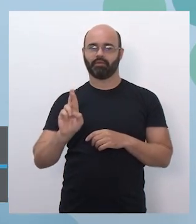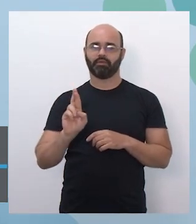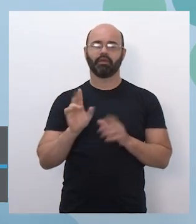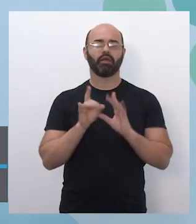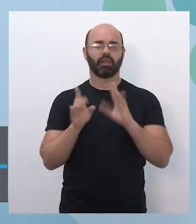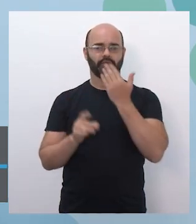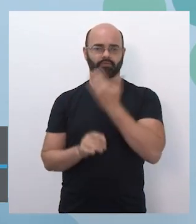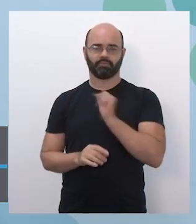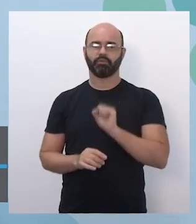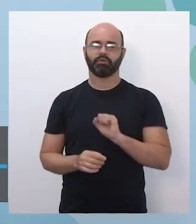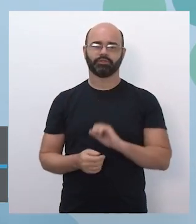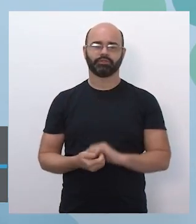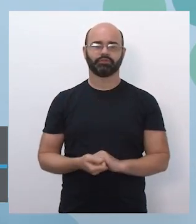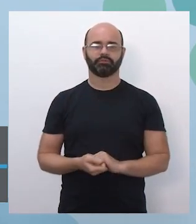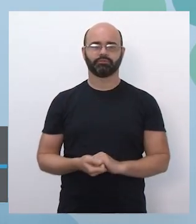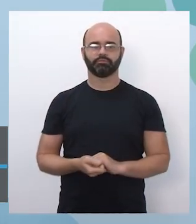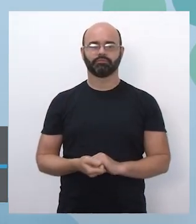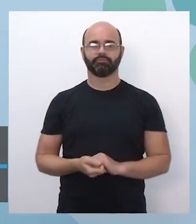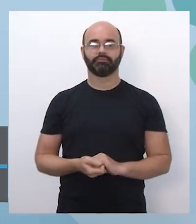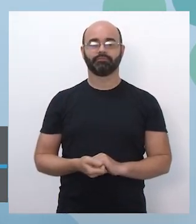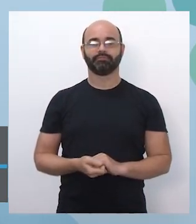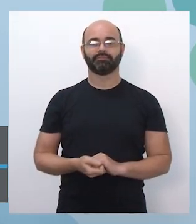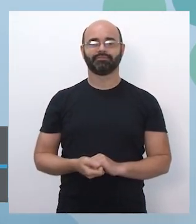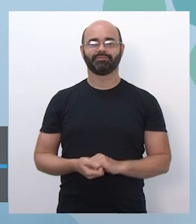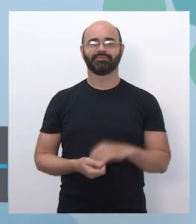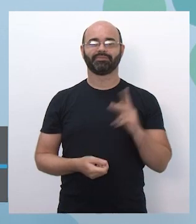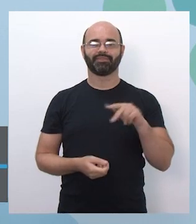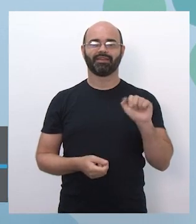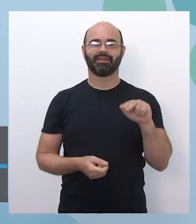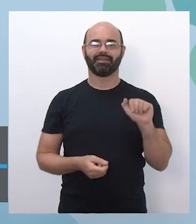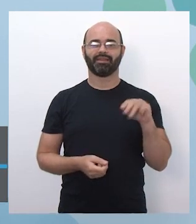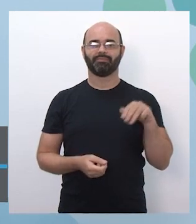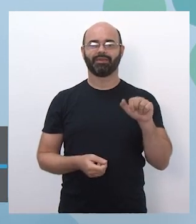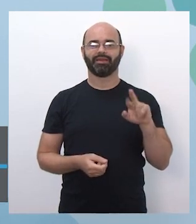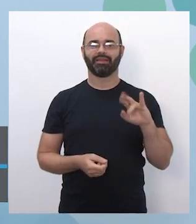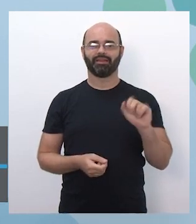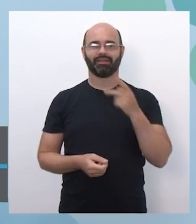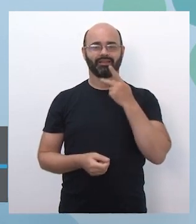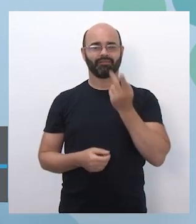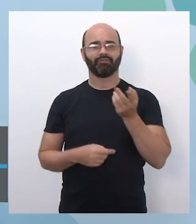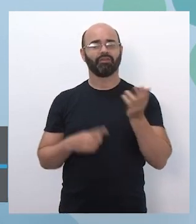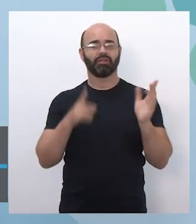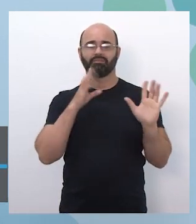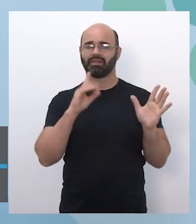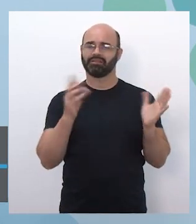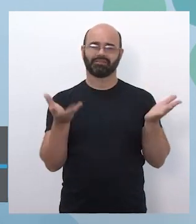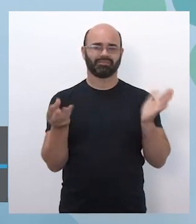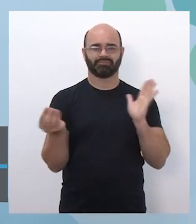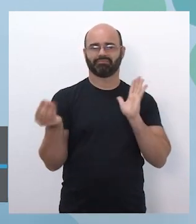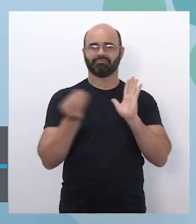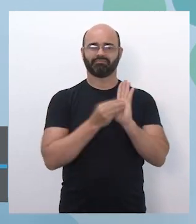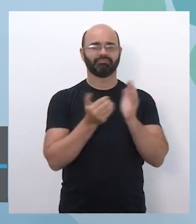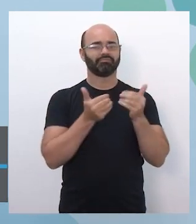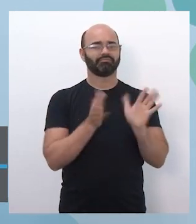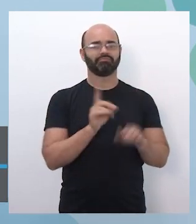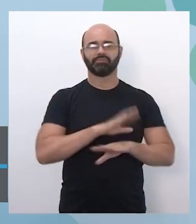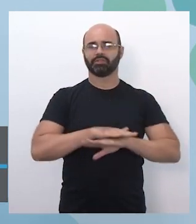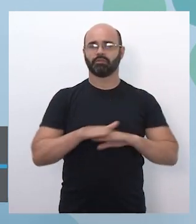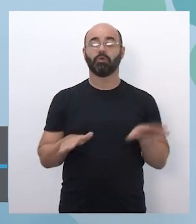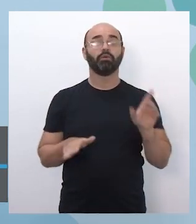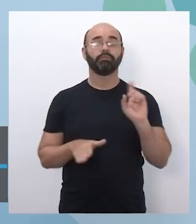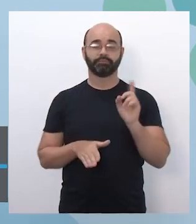vamos lá, a professora Ana Maria falou, essa manifestação já não está mais disponível. Tá sim,